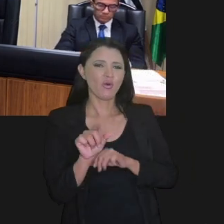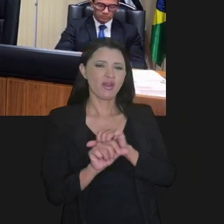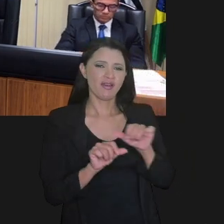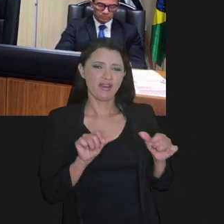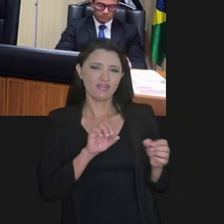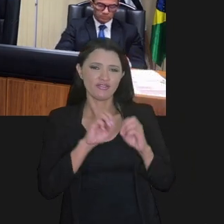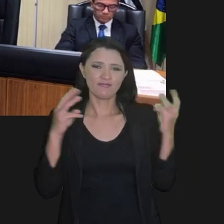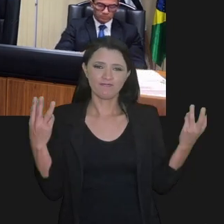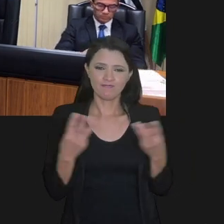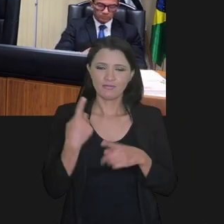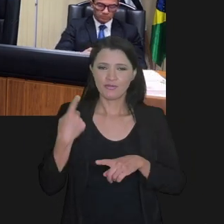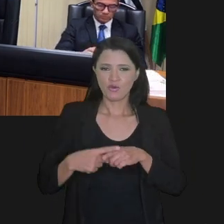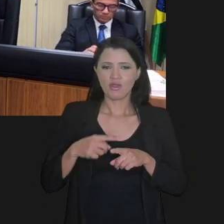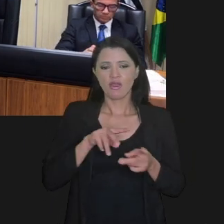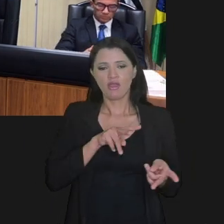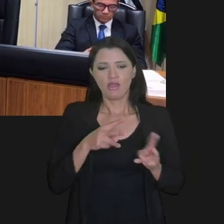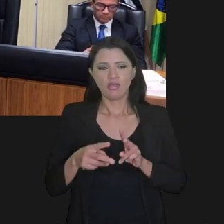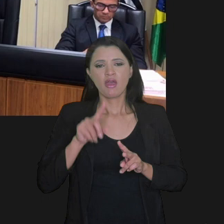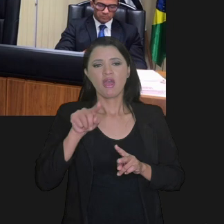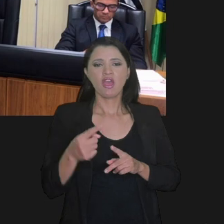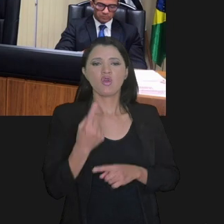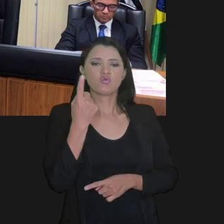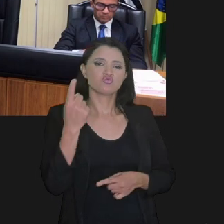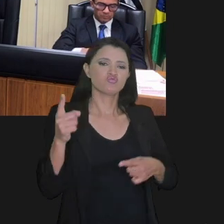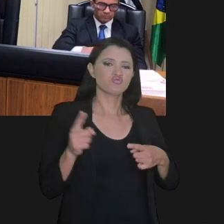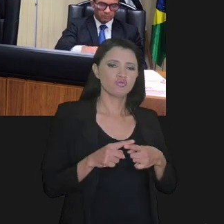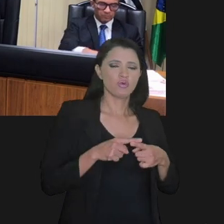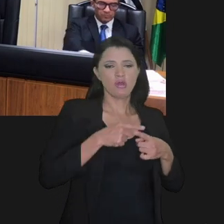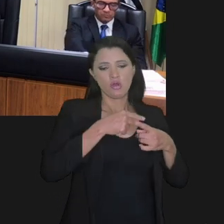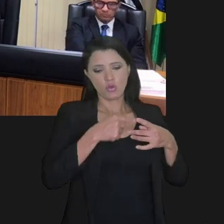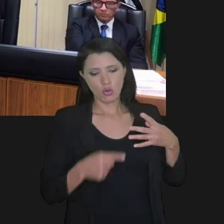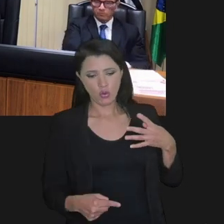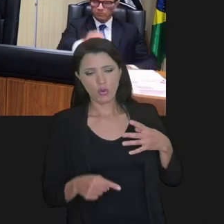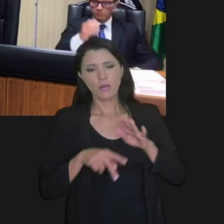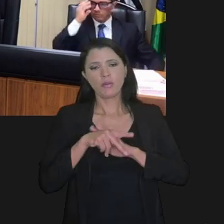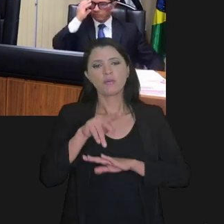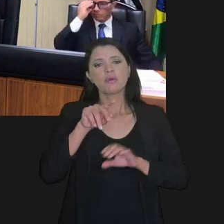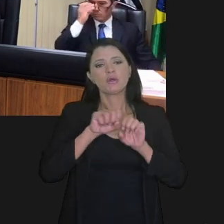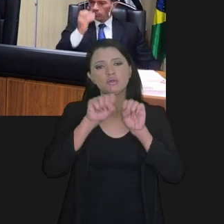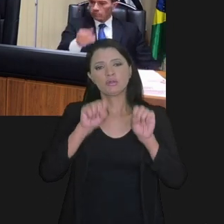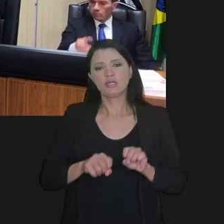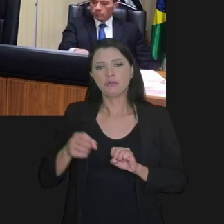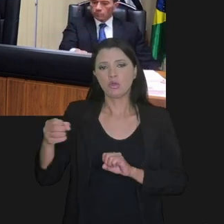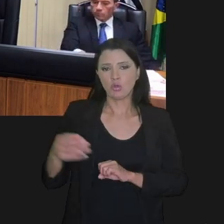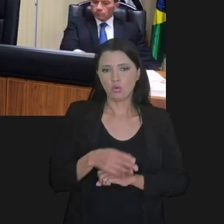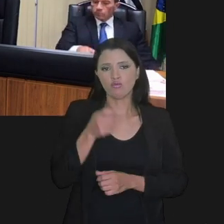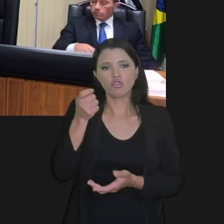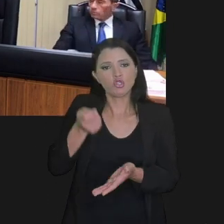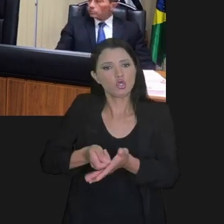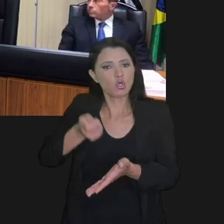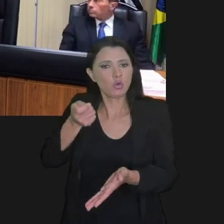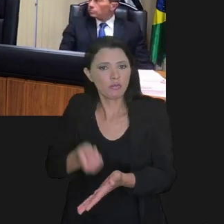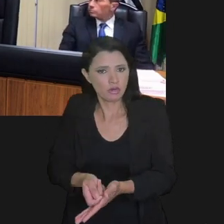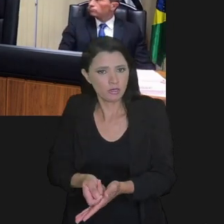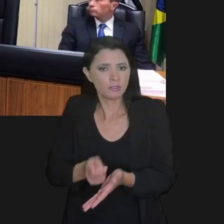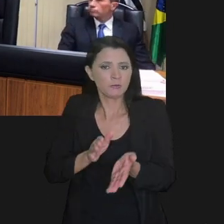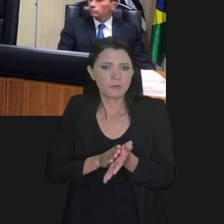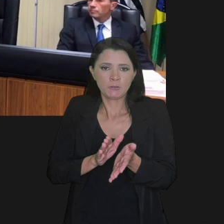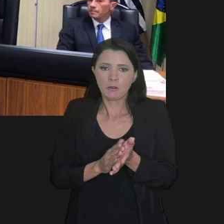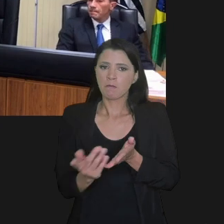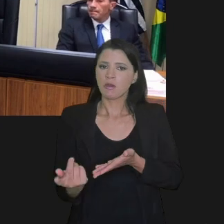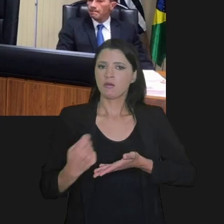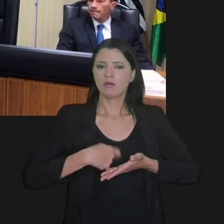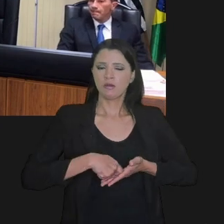atrás aqui, antes de ir para esse slide, porque a transação é um dos elementos do sistema, do novo sistema de